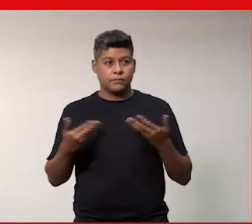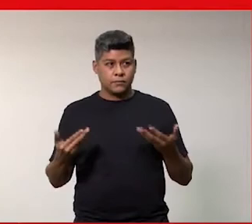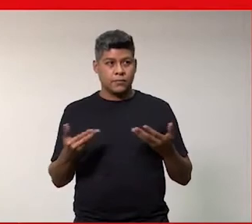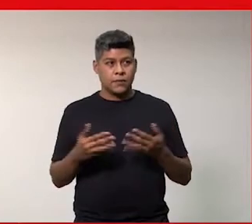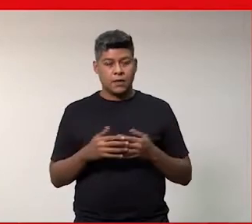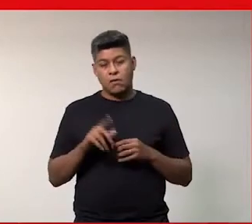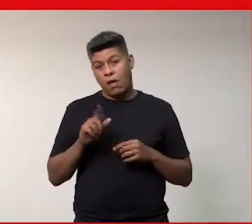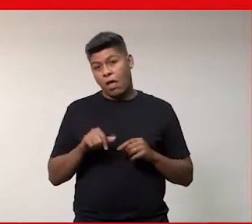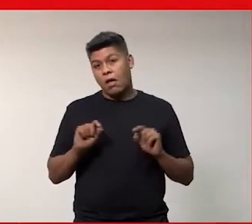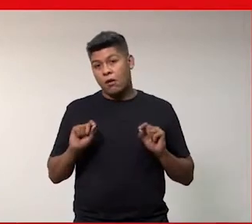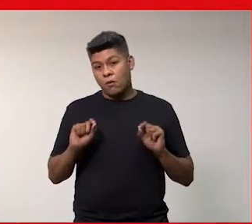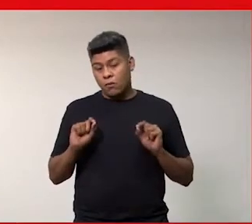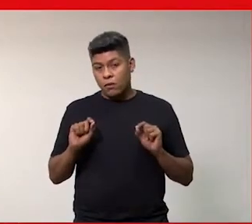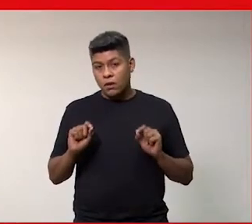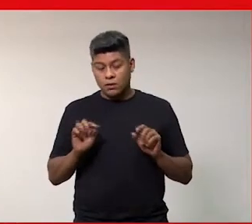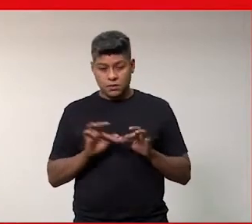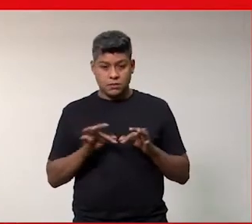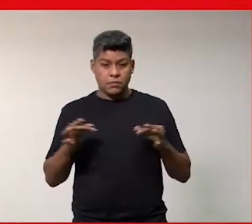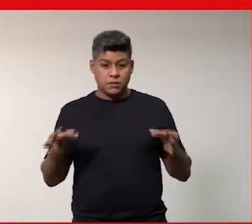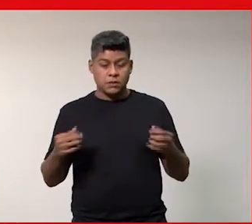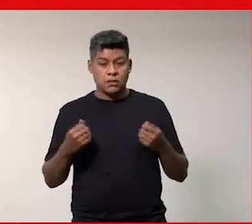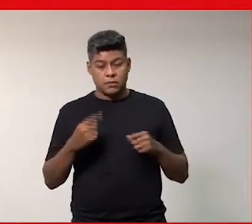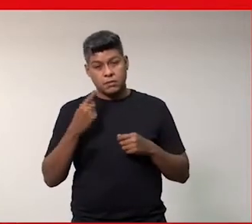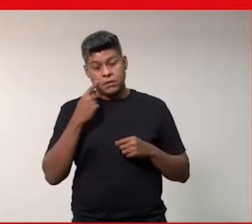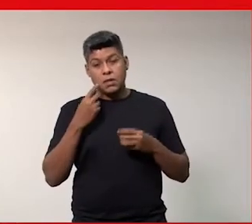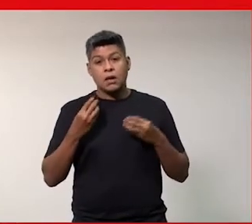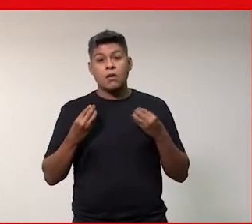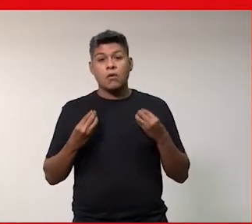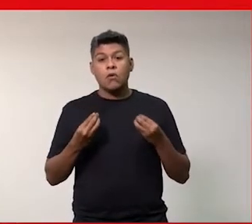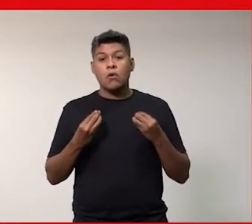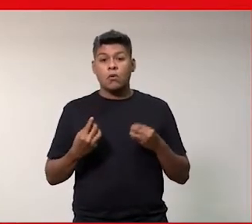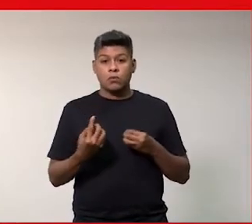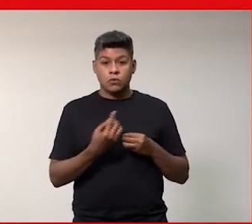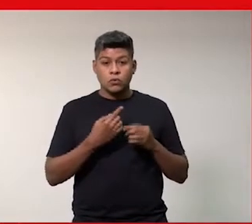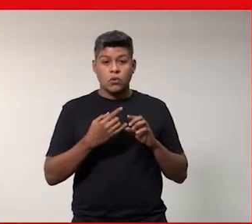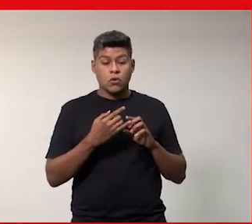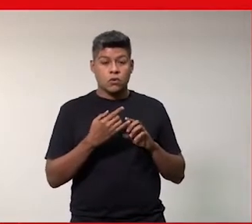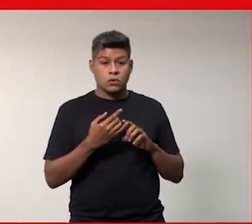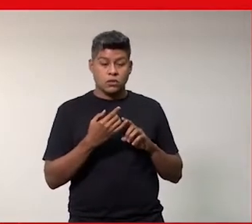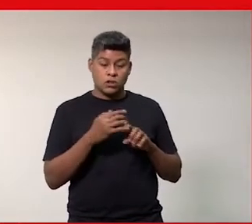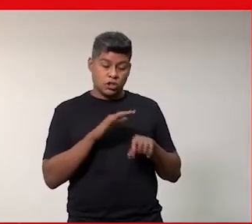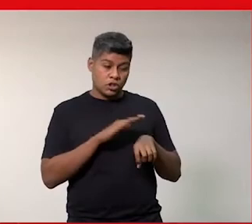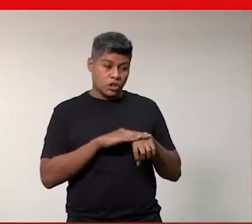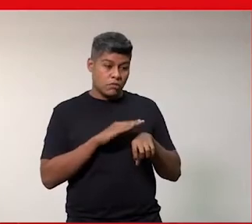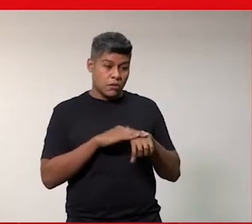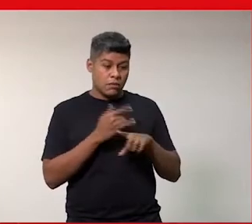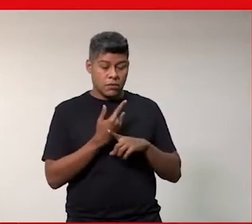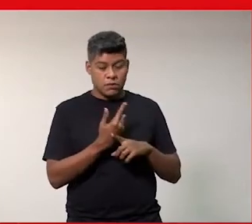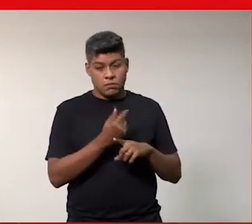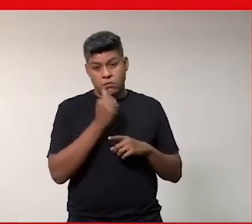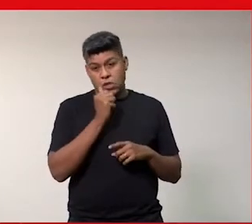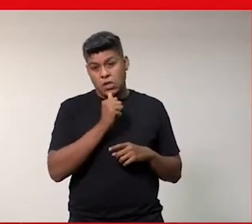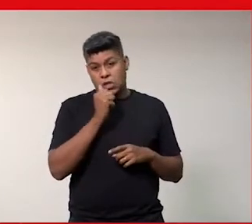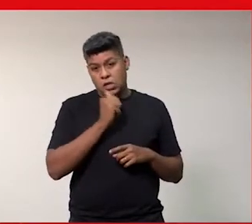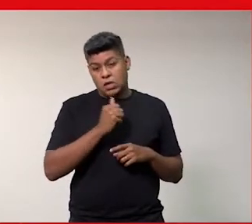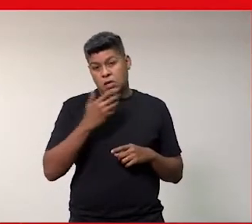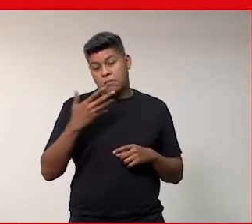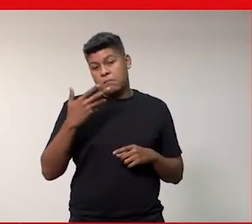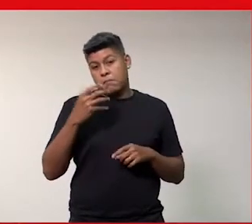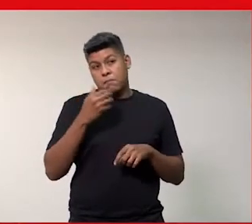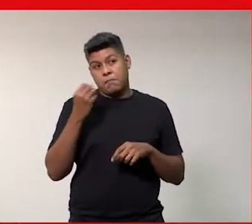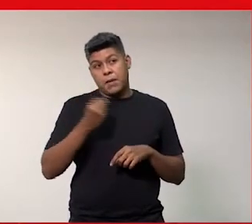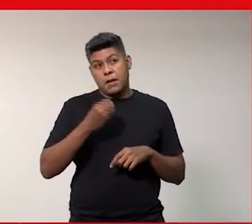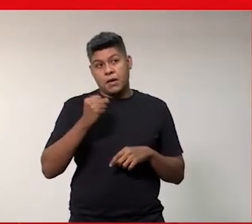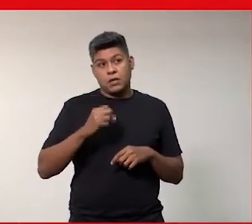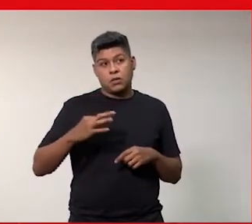que é justamente nessa sutileza que a gente tem que pensar como que nós atraímos não só a menina branca para a computação mas